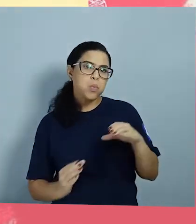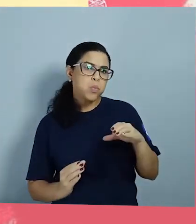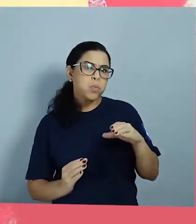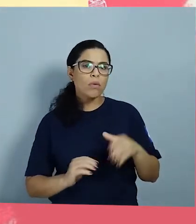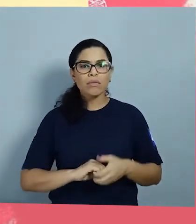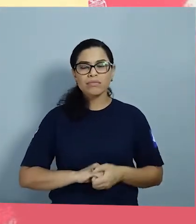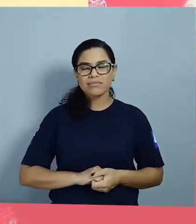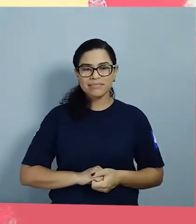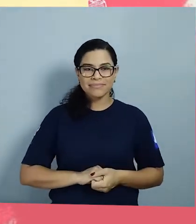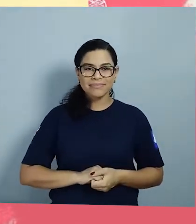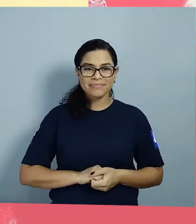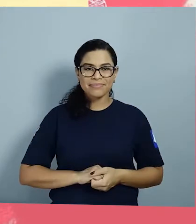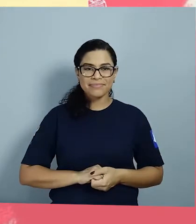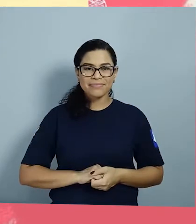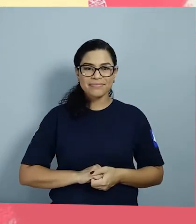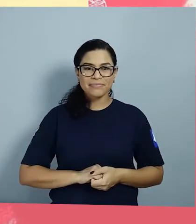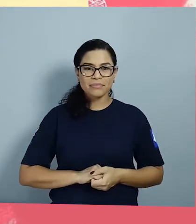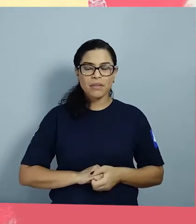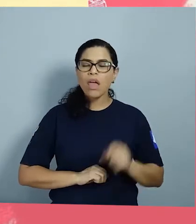É o casulo?